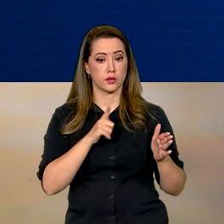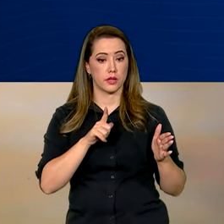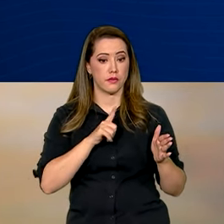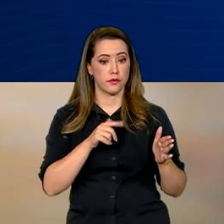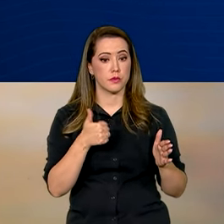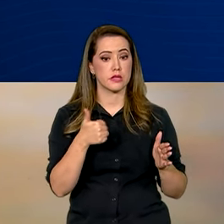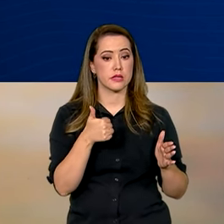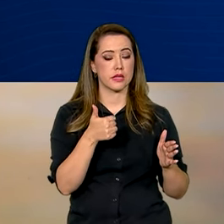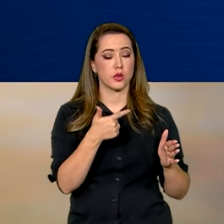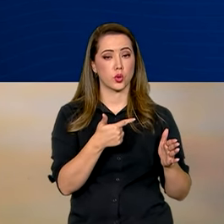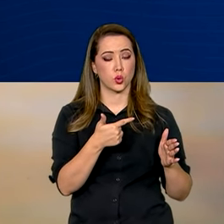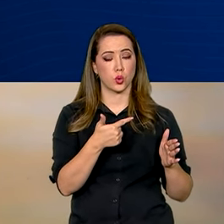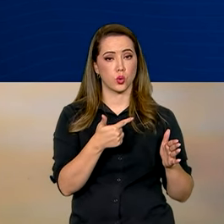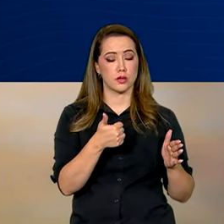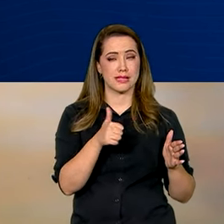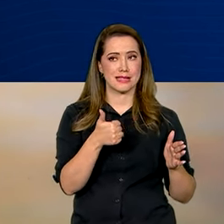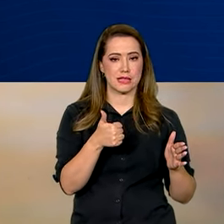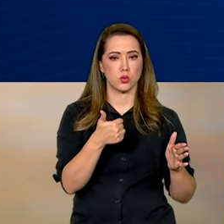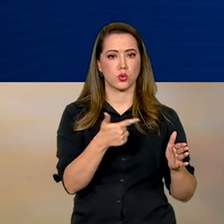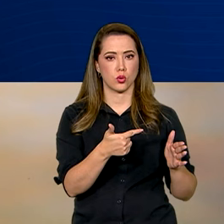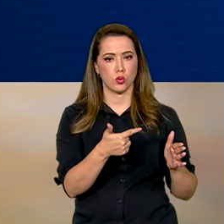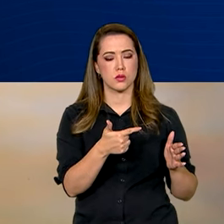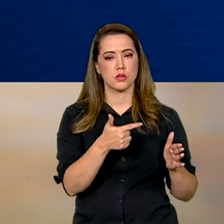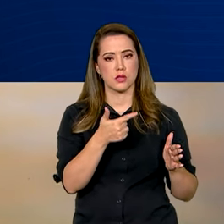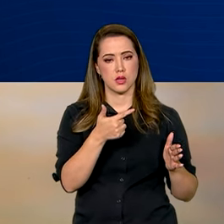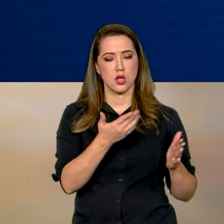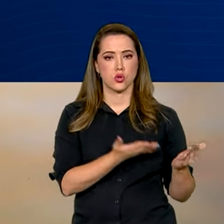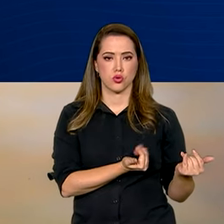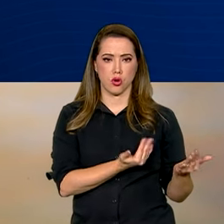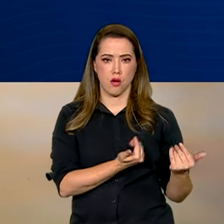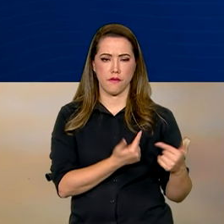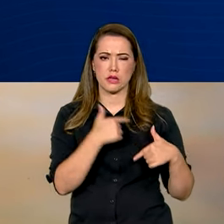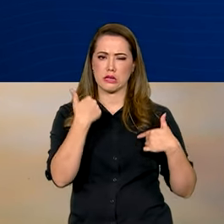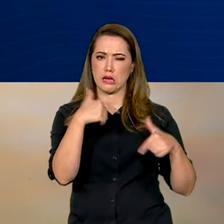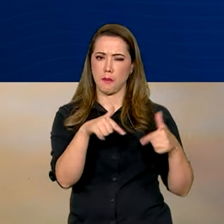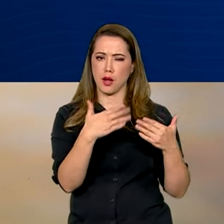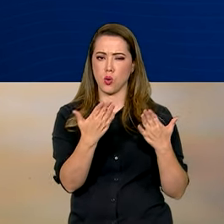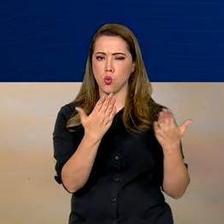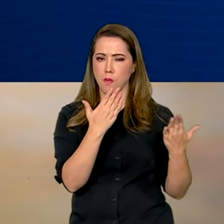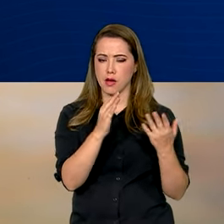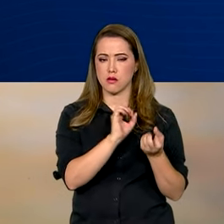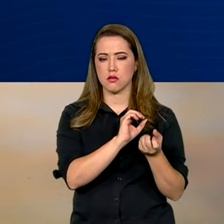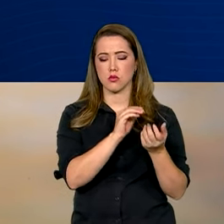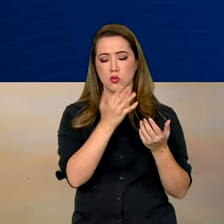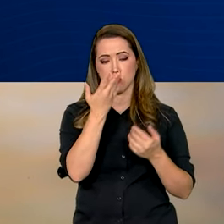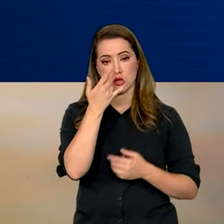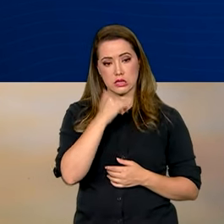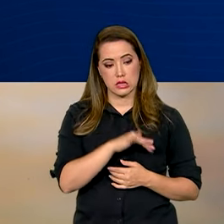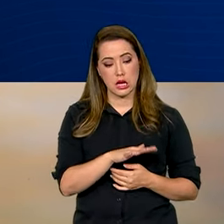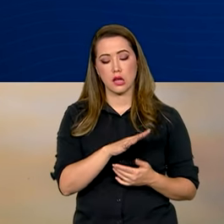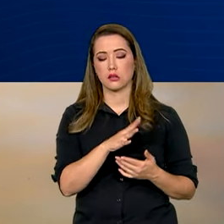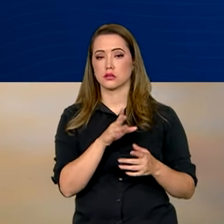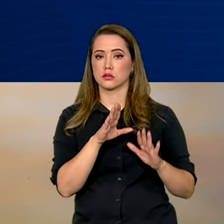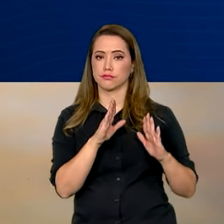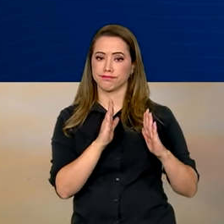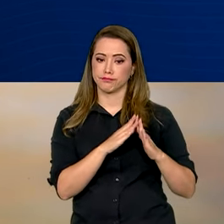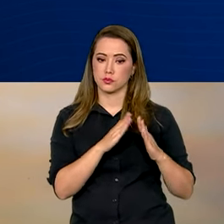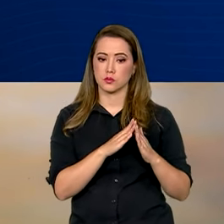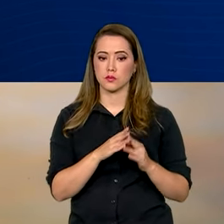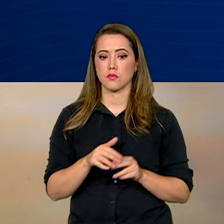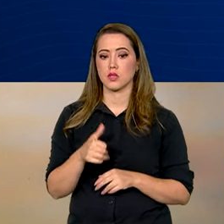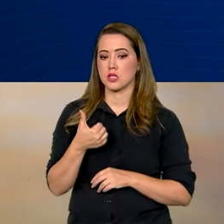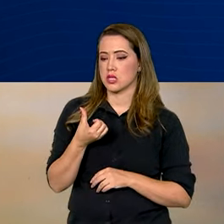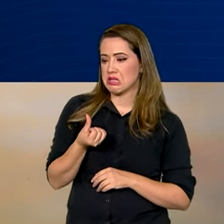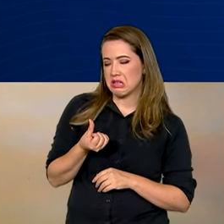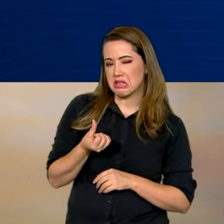adolescentes constatados em situação de trabalho infantil doméstico tendo a maior parte 16